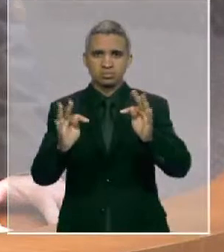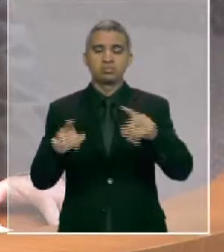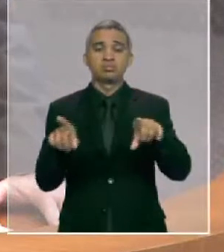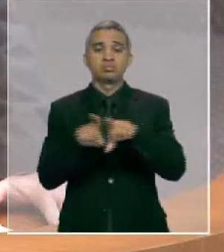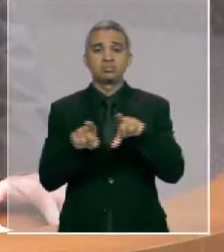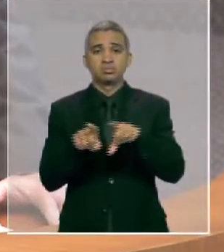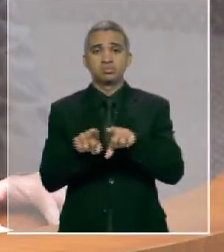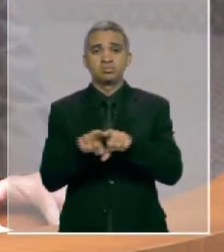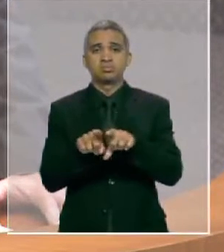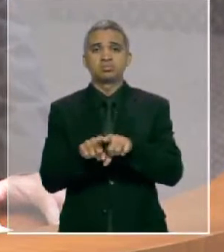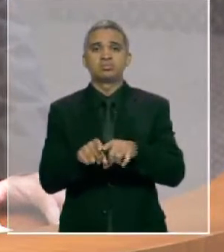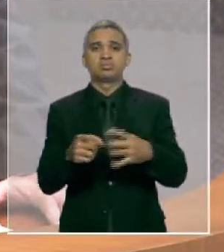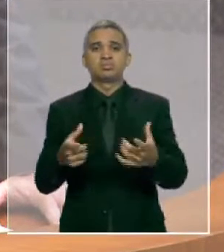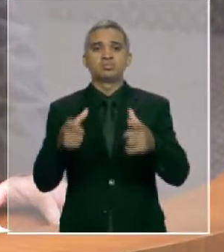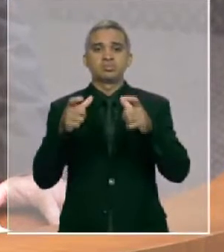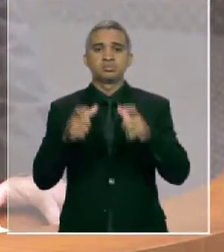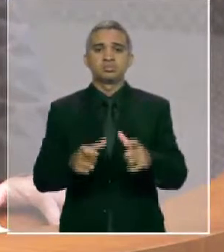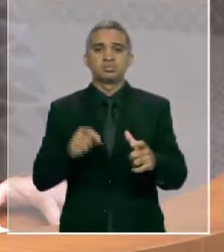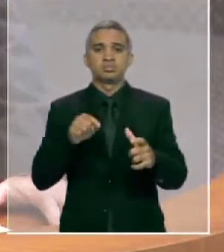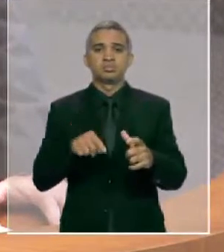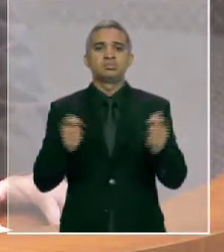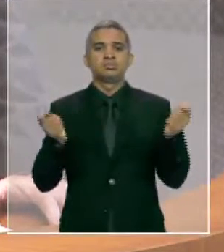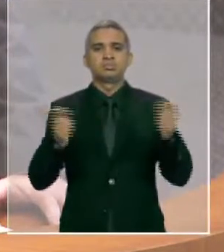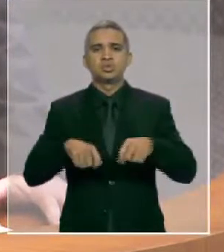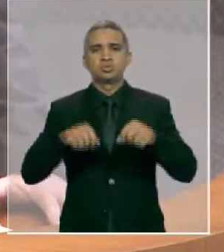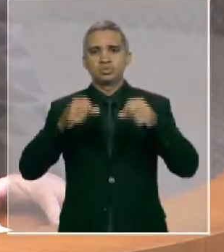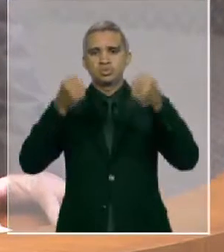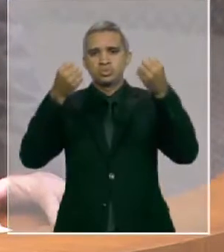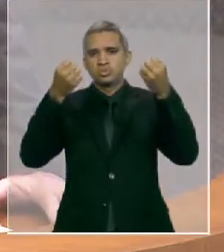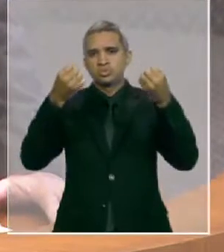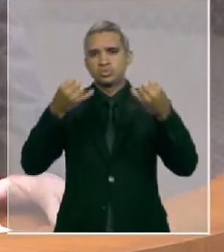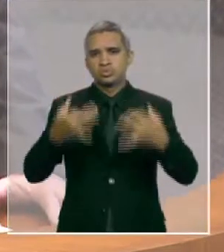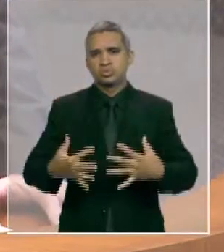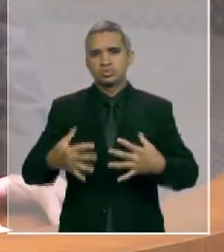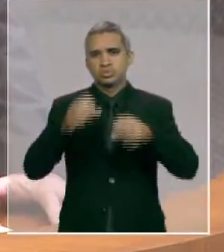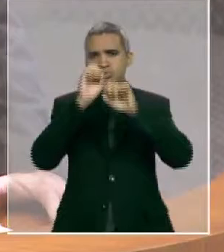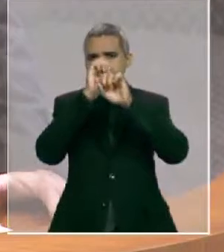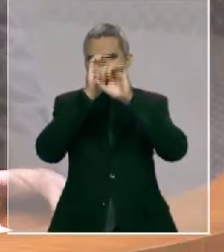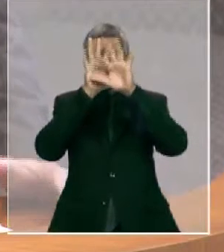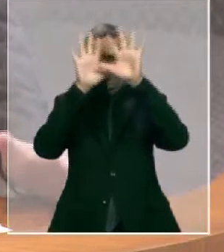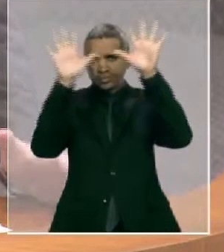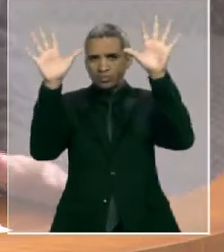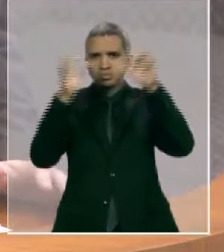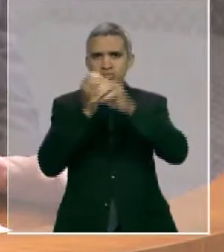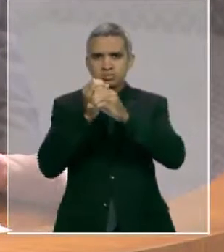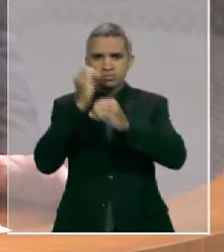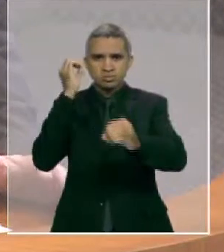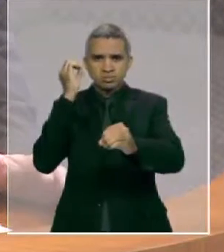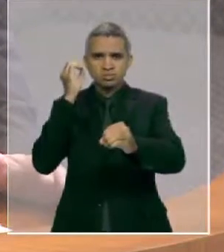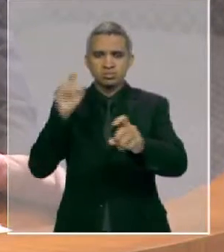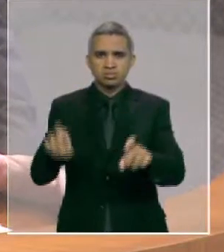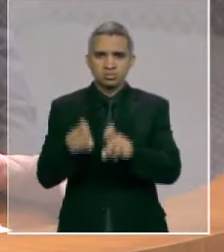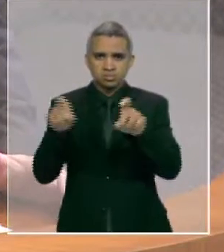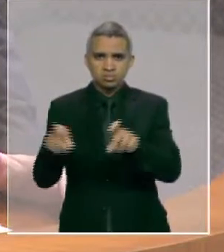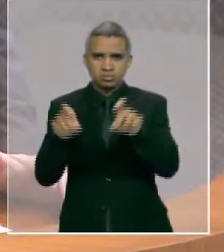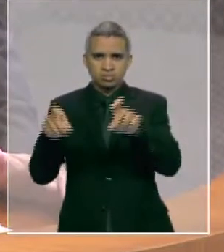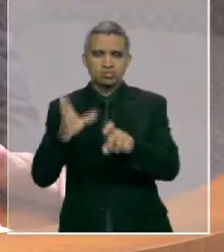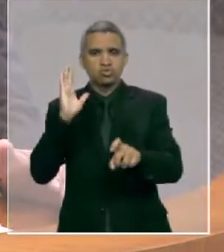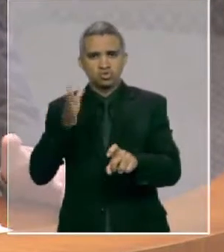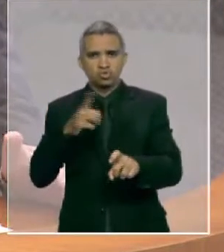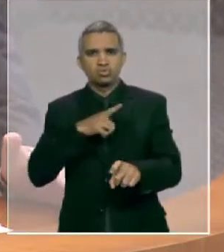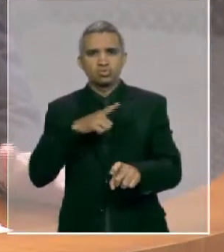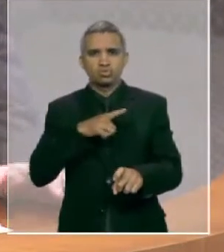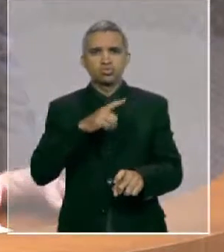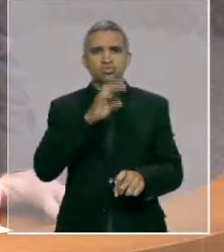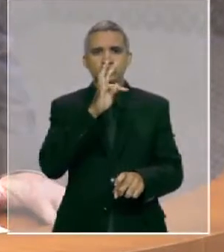podemos esclarecer que hoje a engenharia da computação já engloba tudo isso, tecnologia da informação